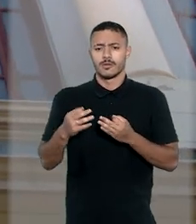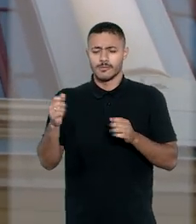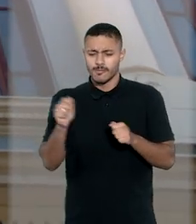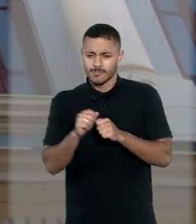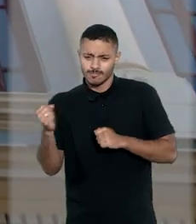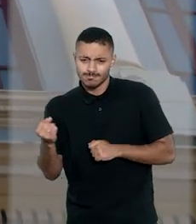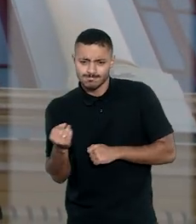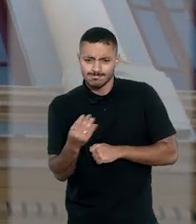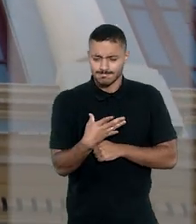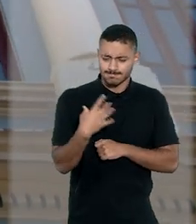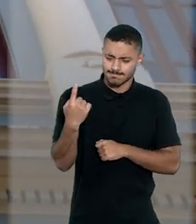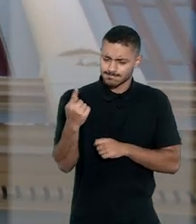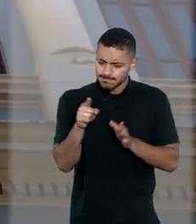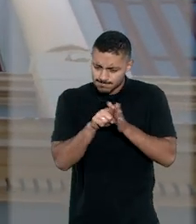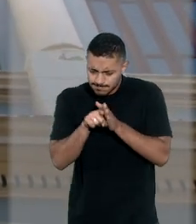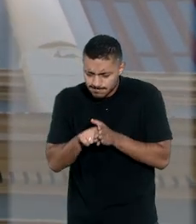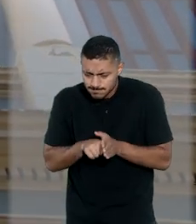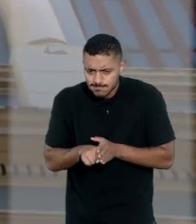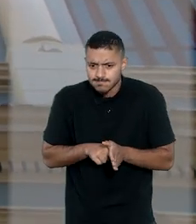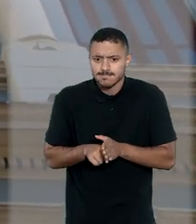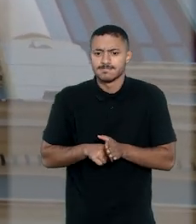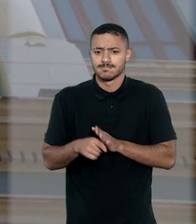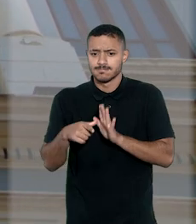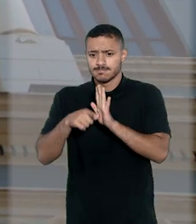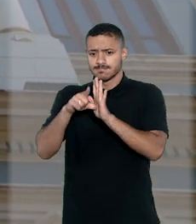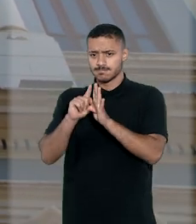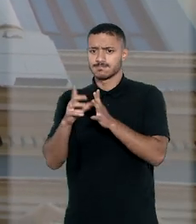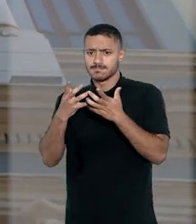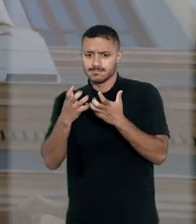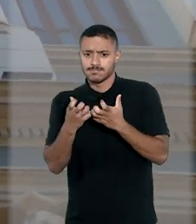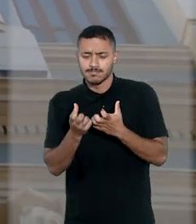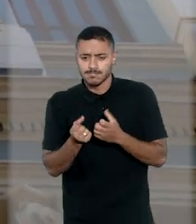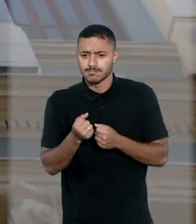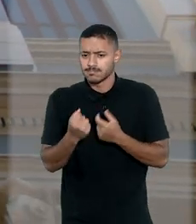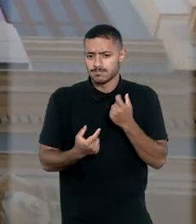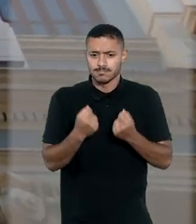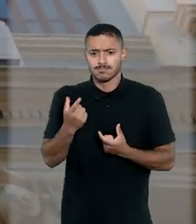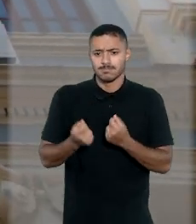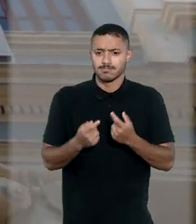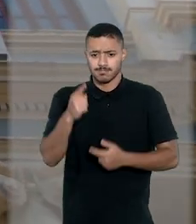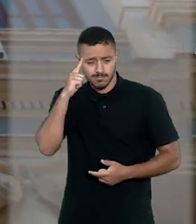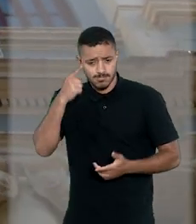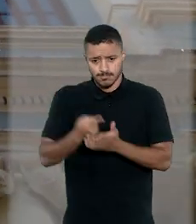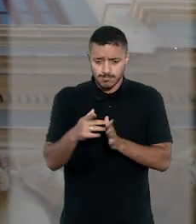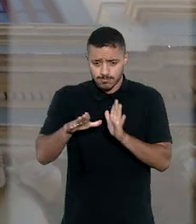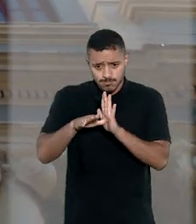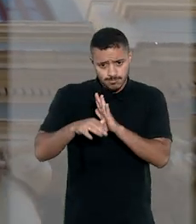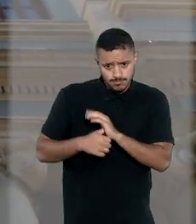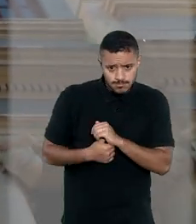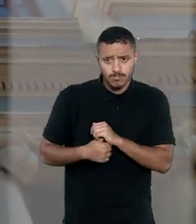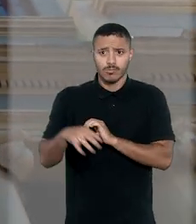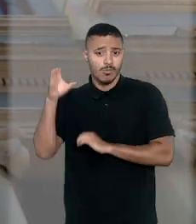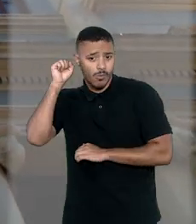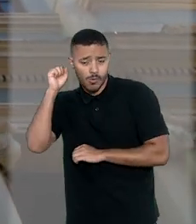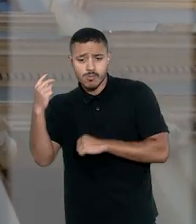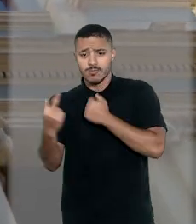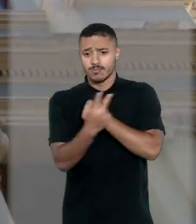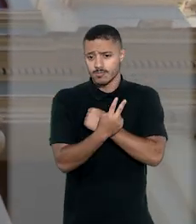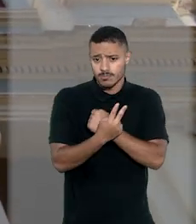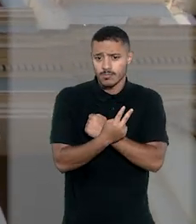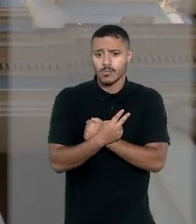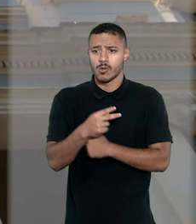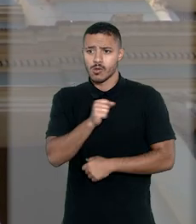penais faça nova individualização da execução antes do cumprimento de eventual ordem de recolhimento,